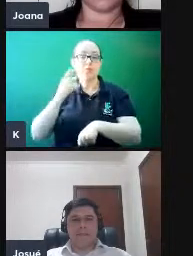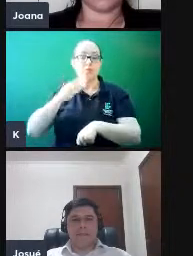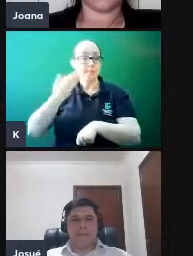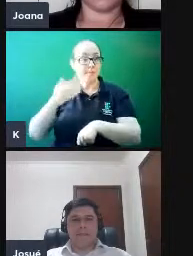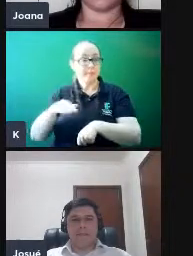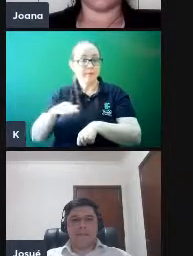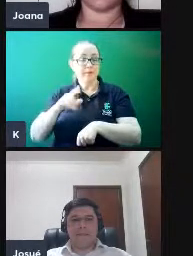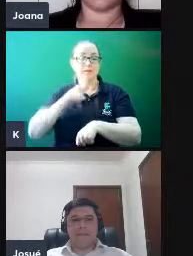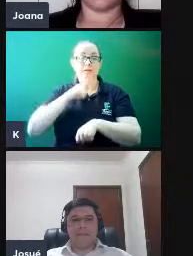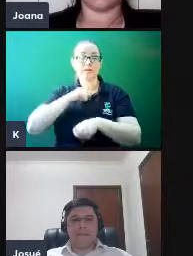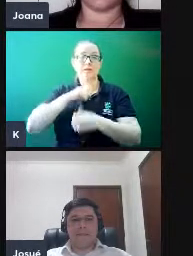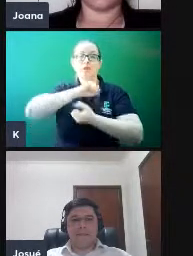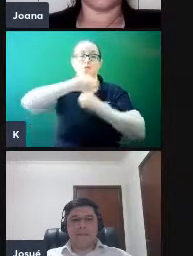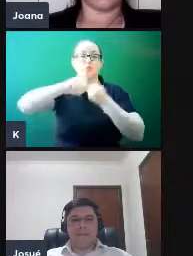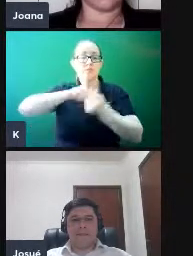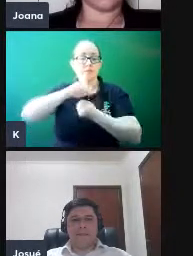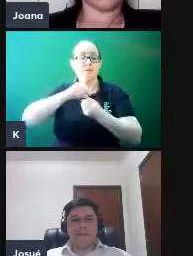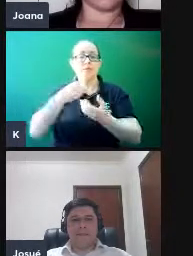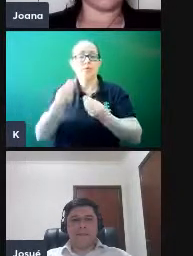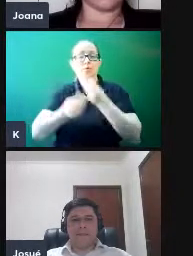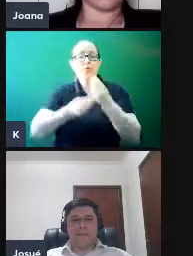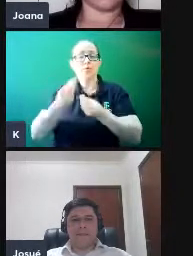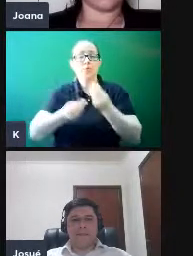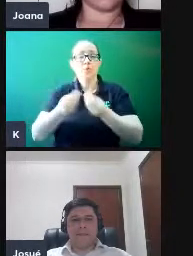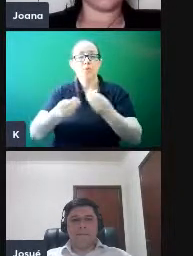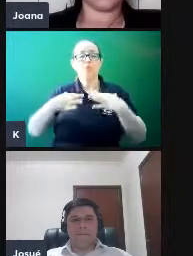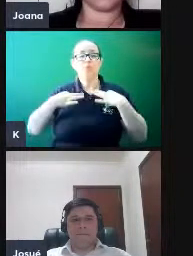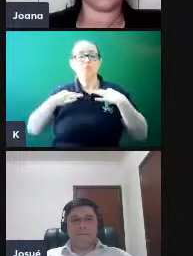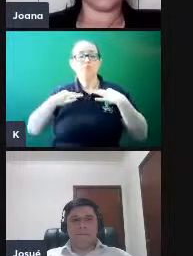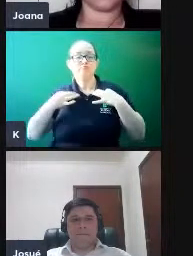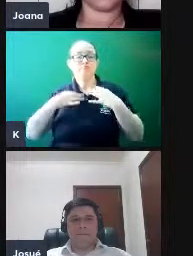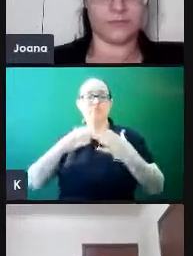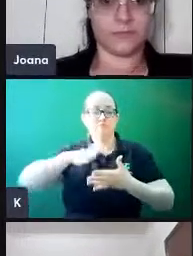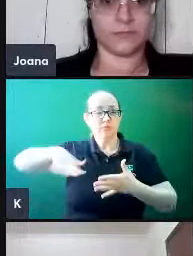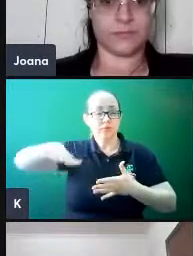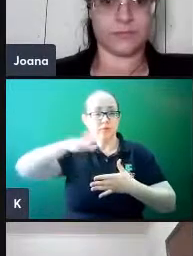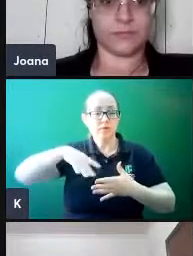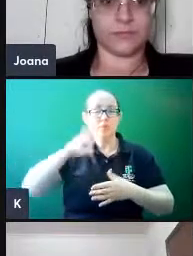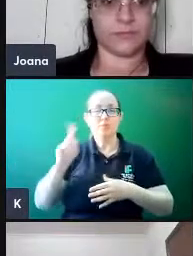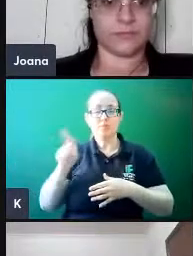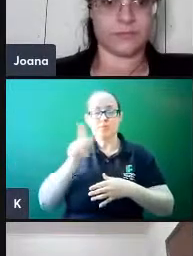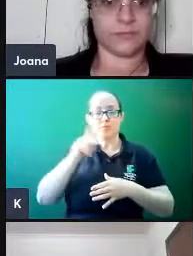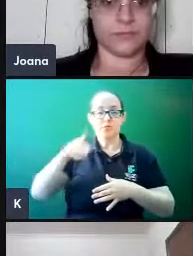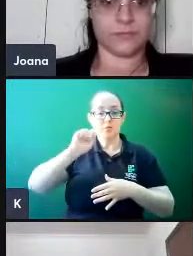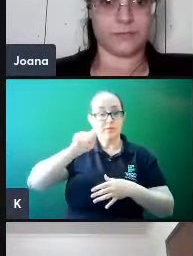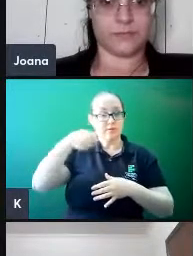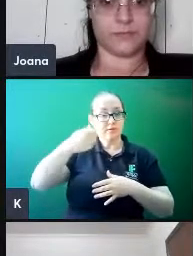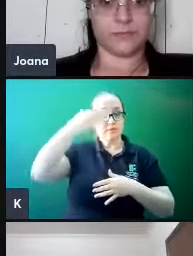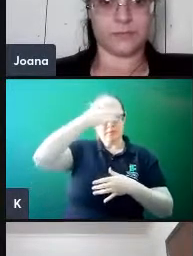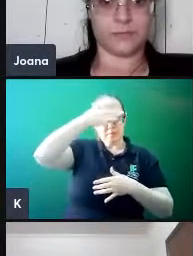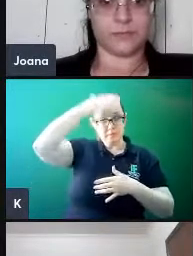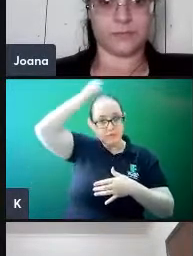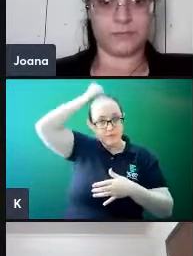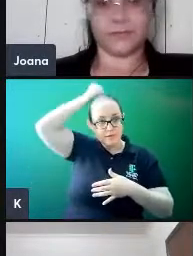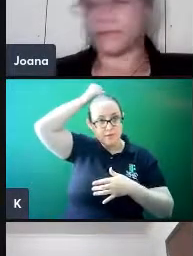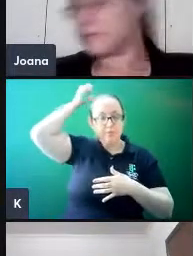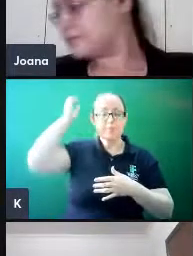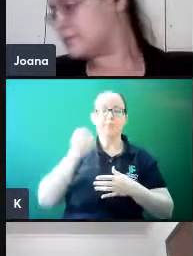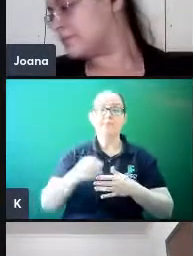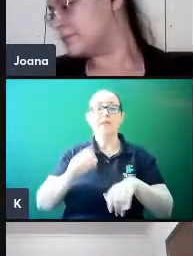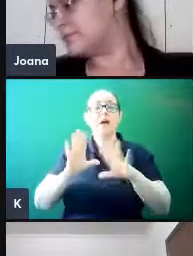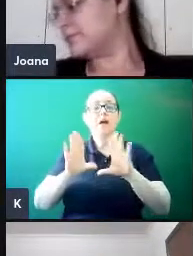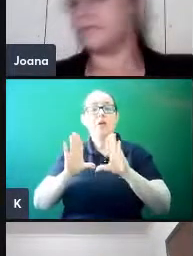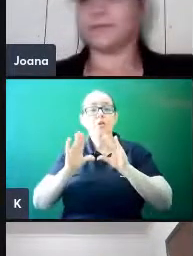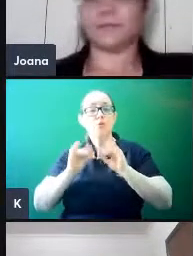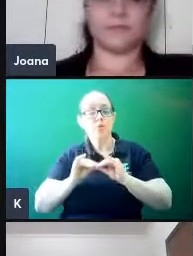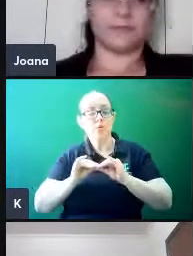sustentabilidade na modelagem do vestuário, com o professor Valdeci Babinski. À noite, às 19h, então,